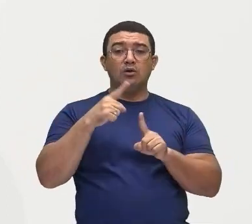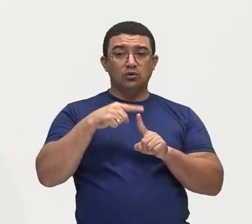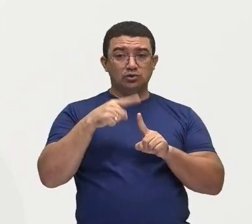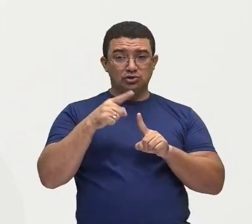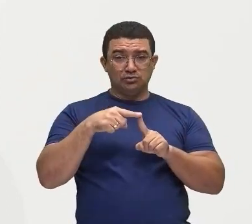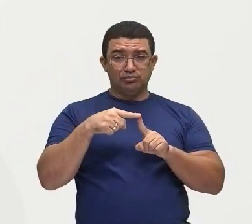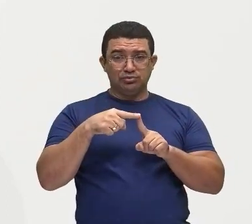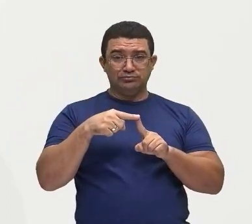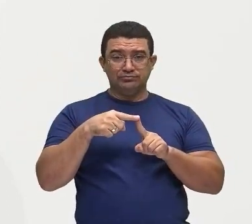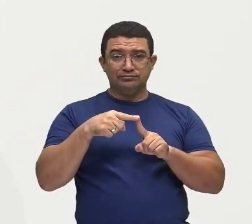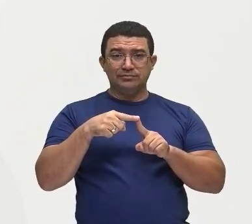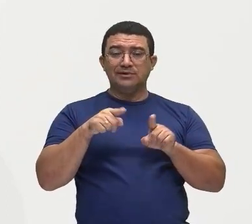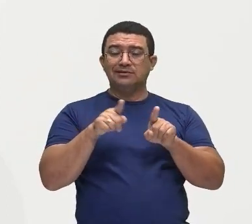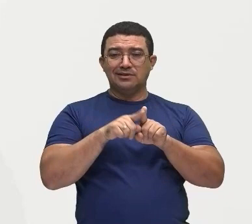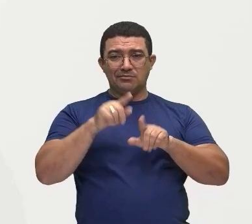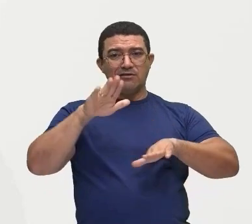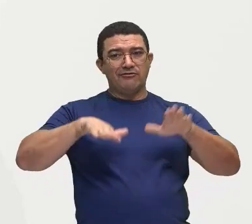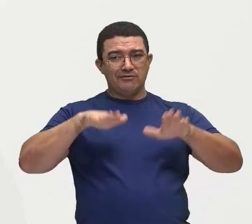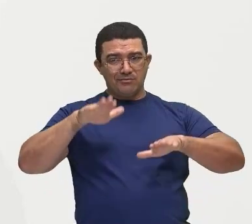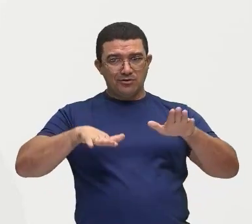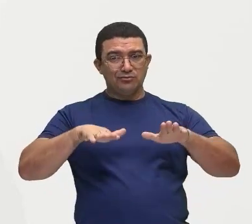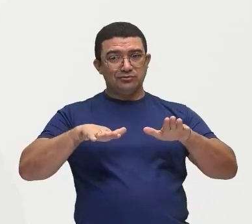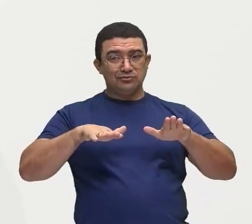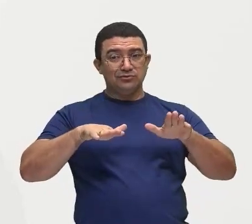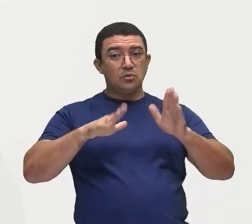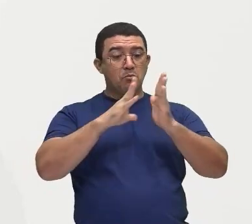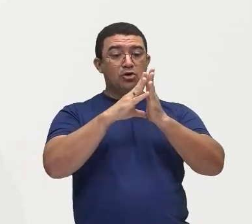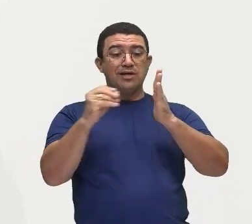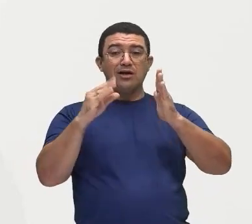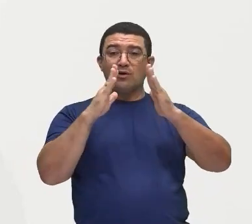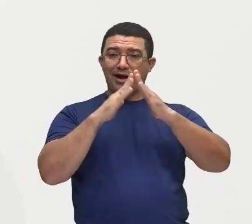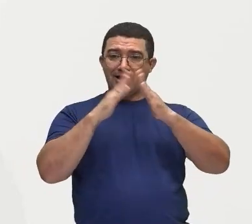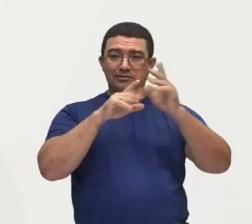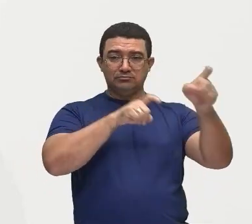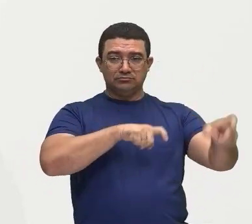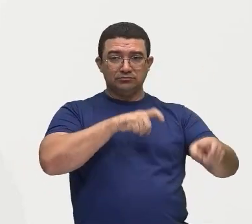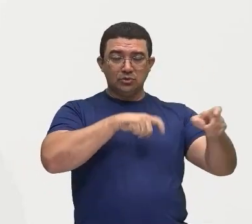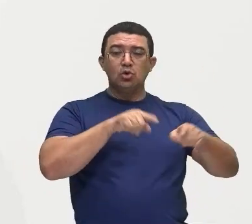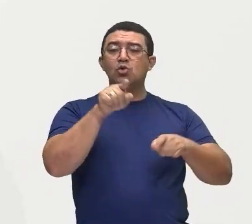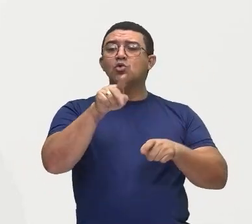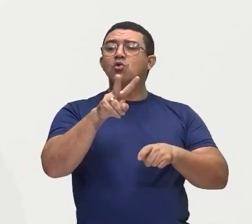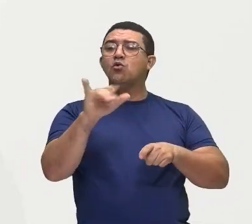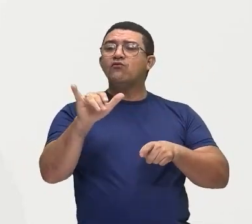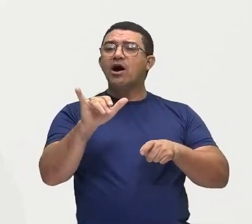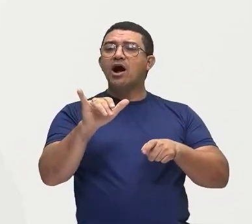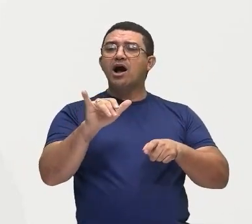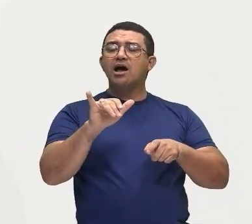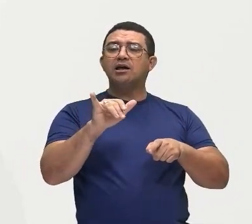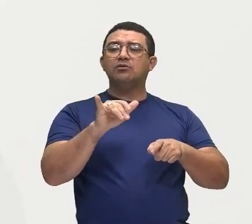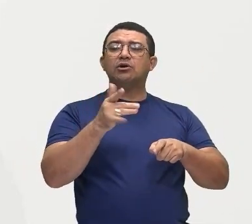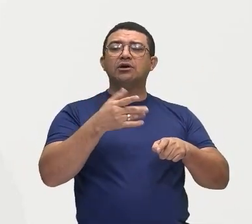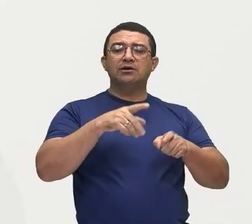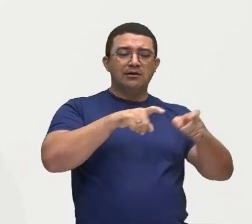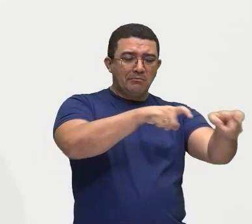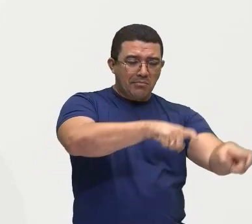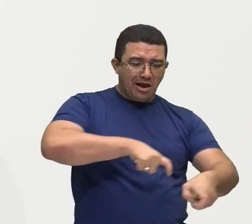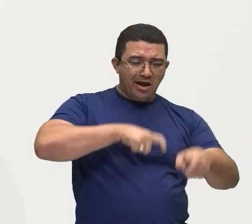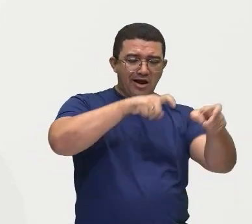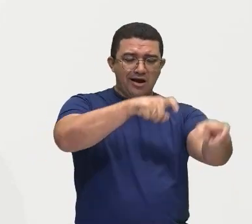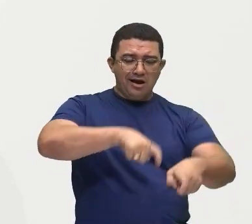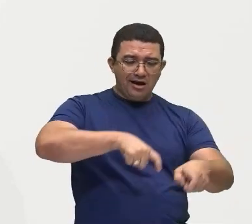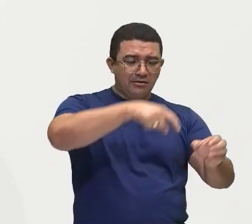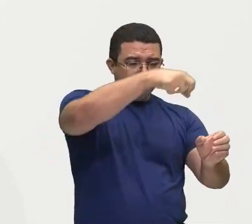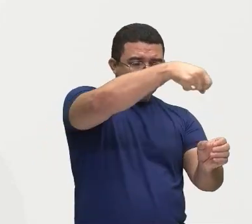propriedades rurais, dessas propriedades agrárias, né? O que que você vai cultivar? Aquele solo, ele vai